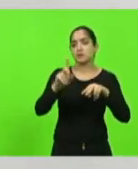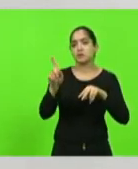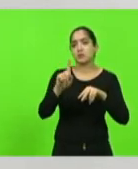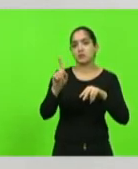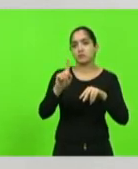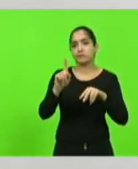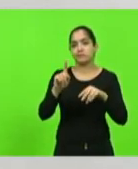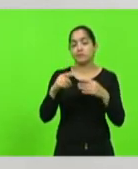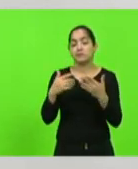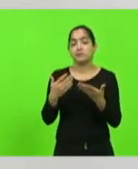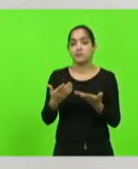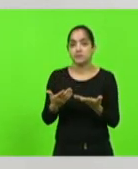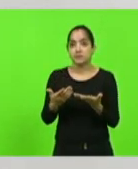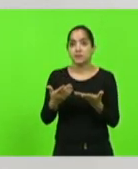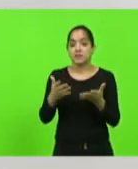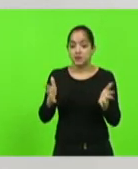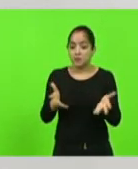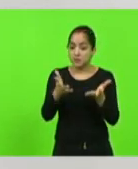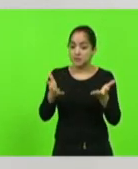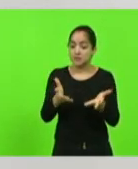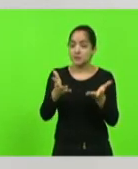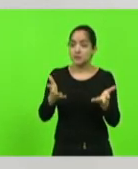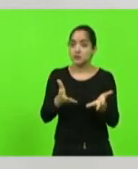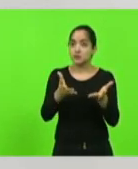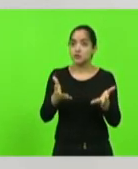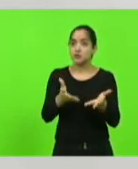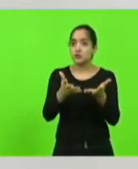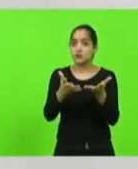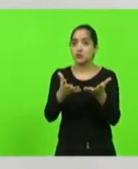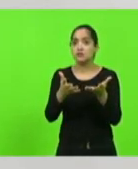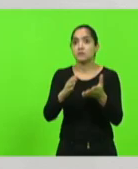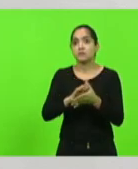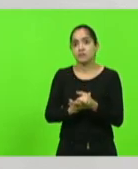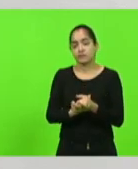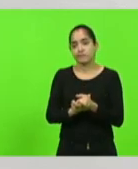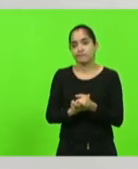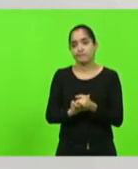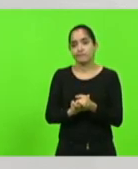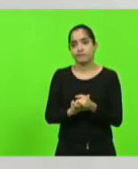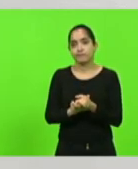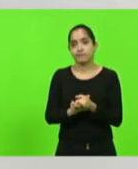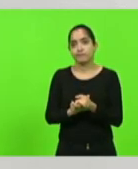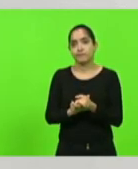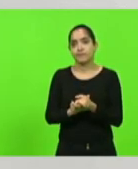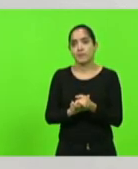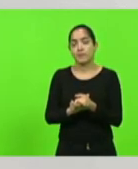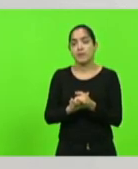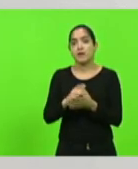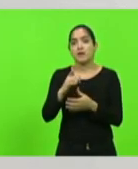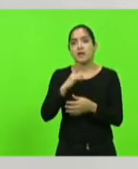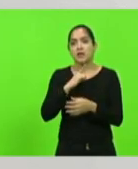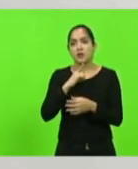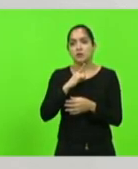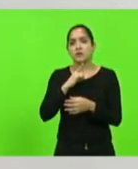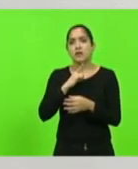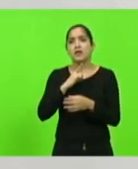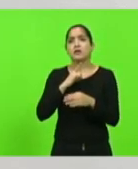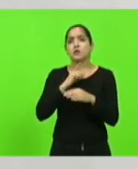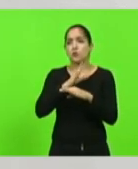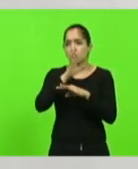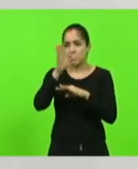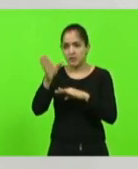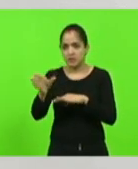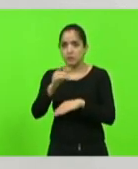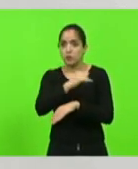Então o que que é isso? É um incentivo do nosso país para a degradação, eu tenho ido com certa frequência ao Rio de